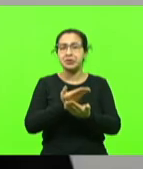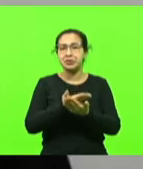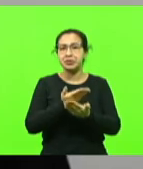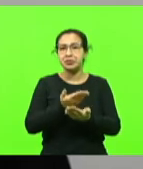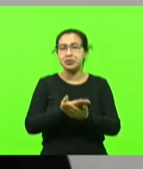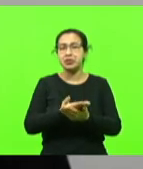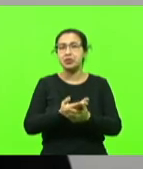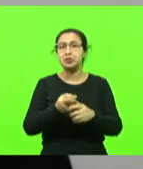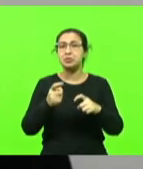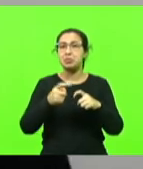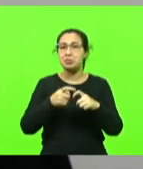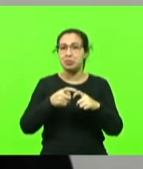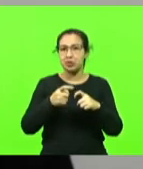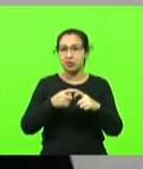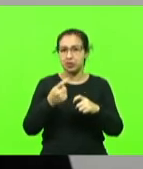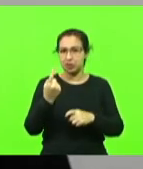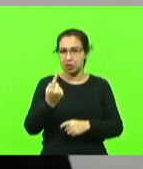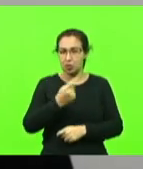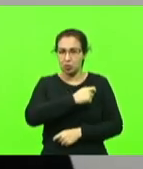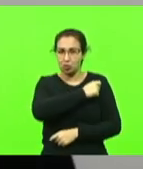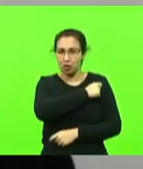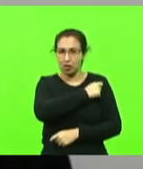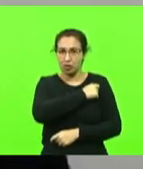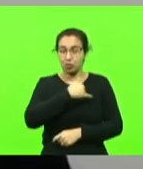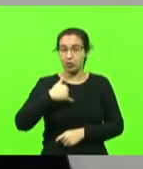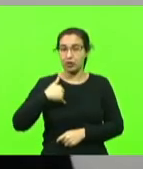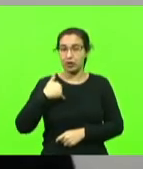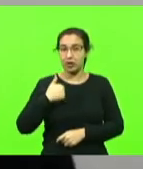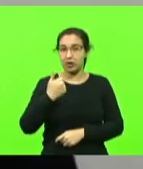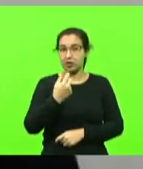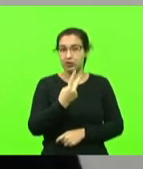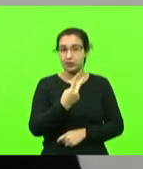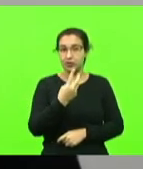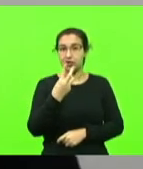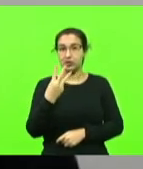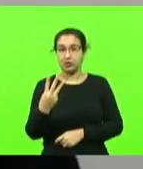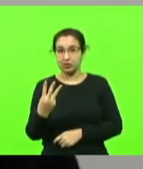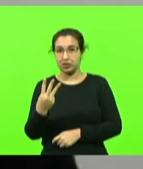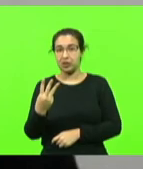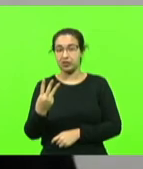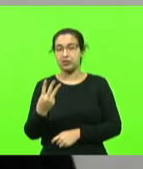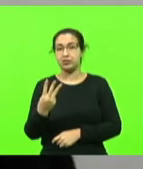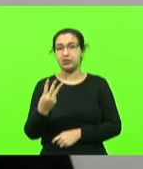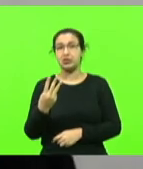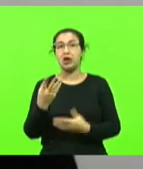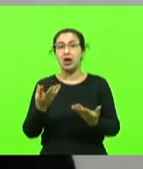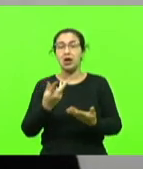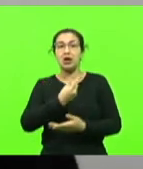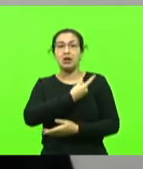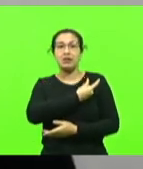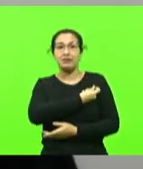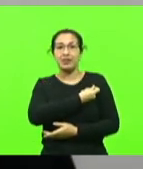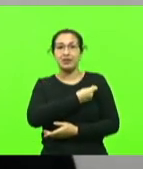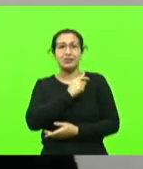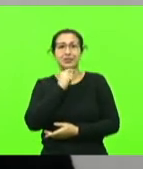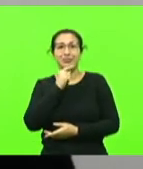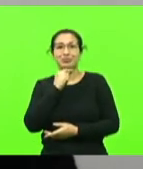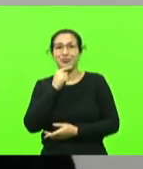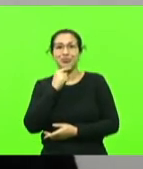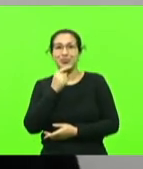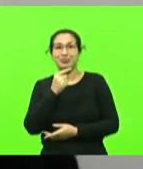medicina de 23 anos e cuja vacina não deu tempo ele tomar